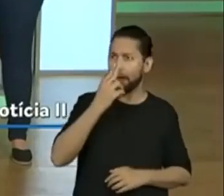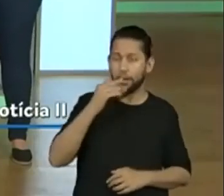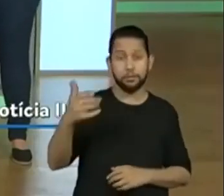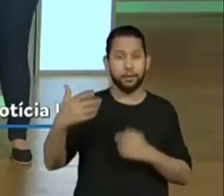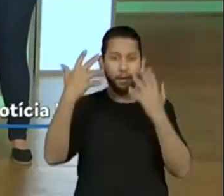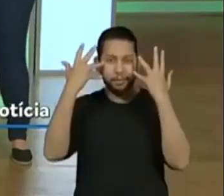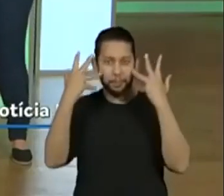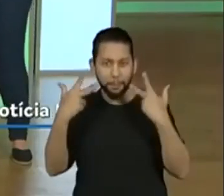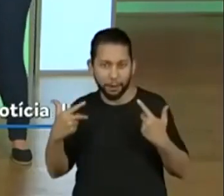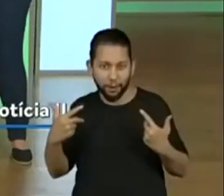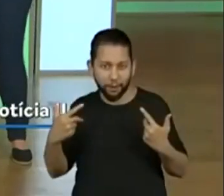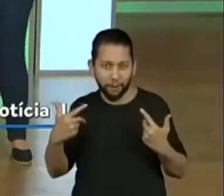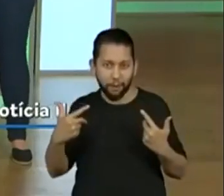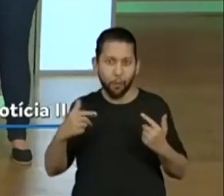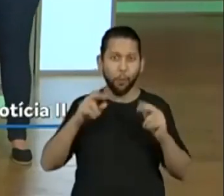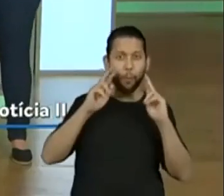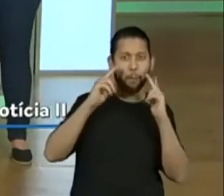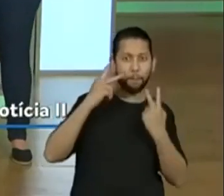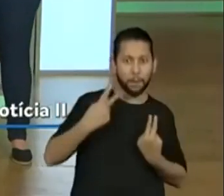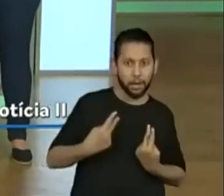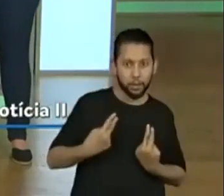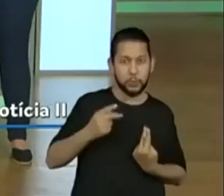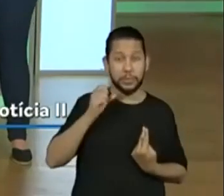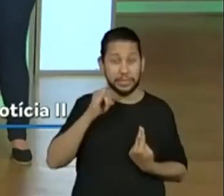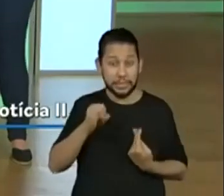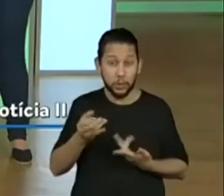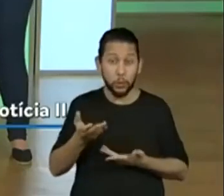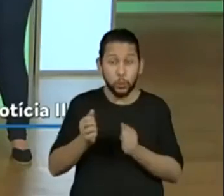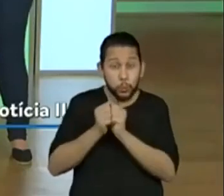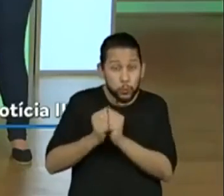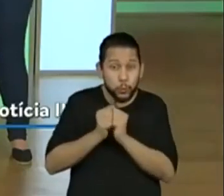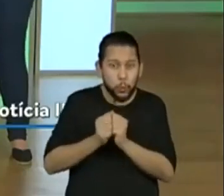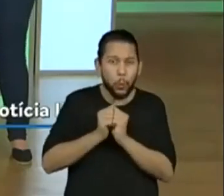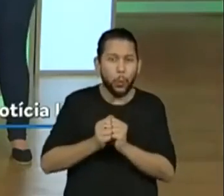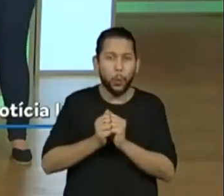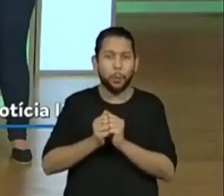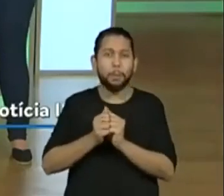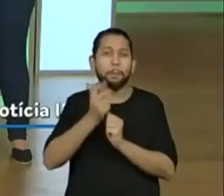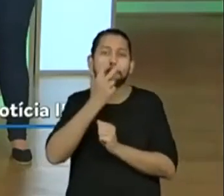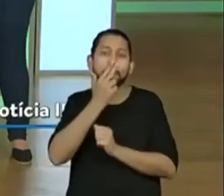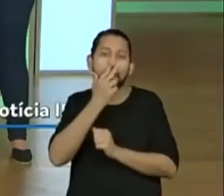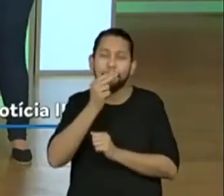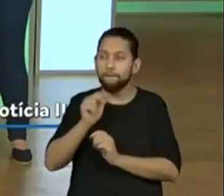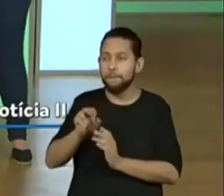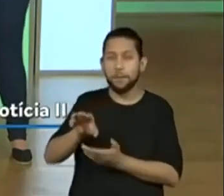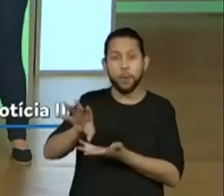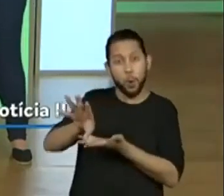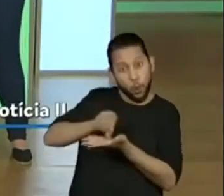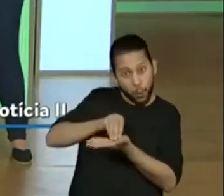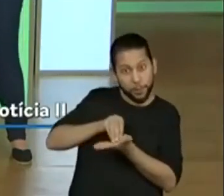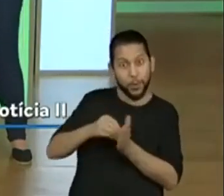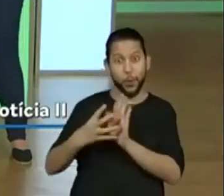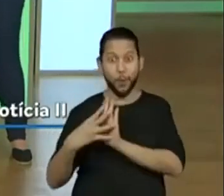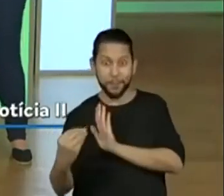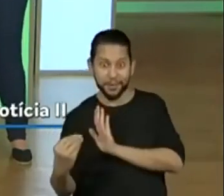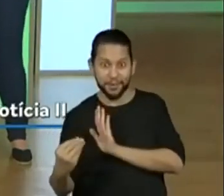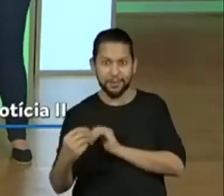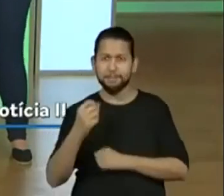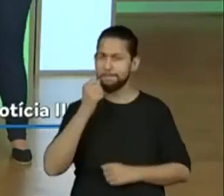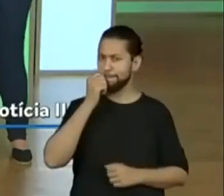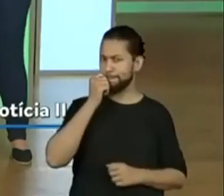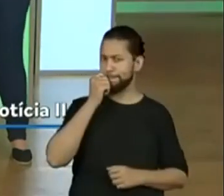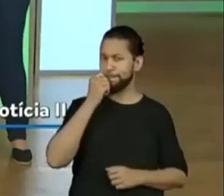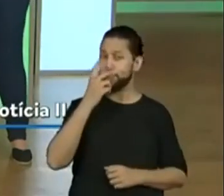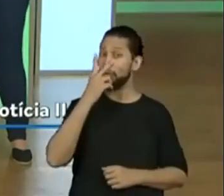história de um jogo da memória que você tem que descobrir qual o dono do pet. Eu gostei. E olha que legal, uma notícia até faz a